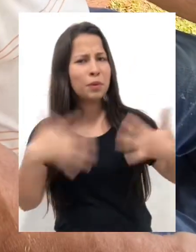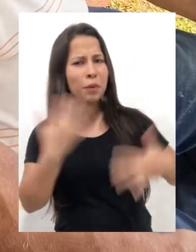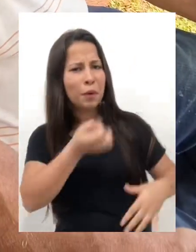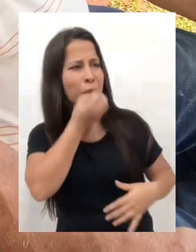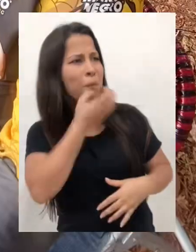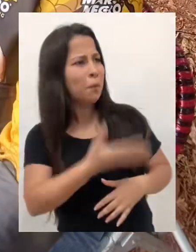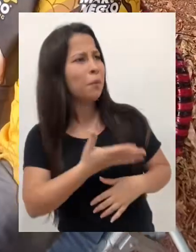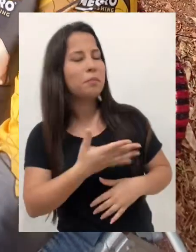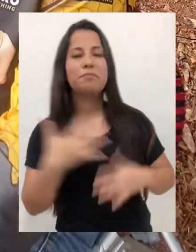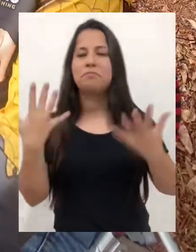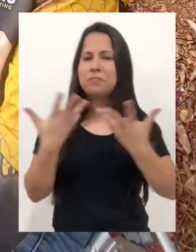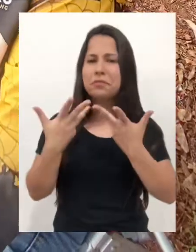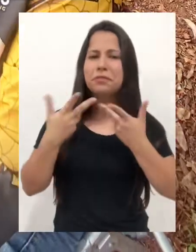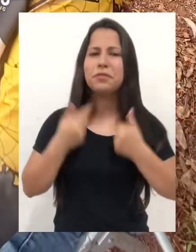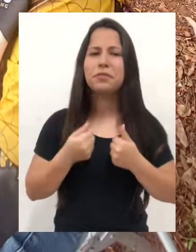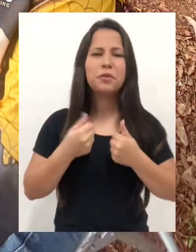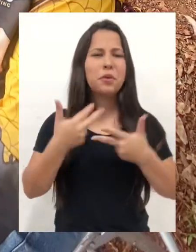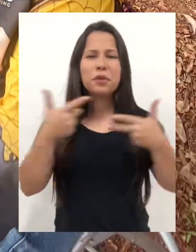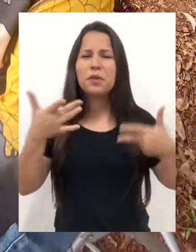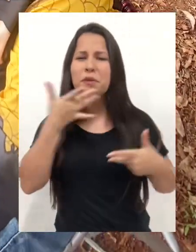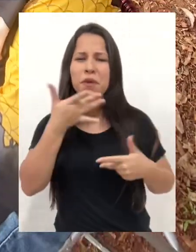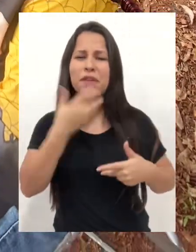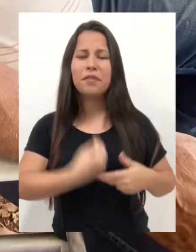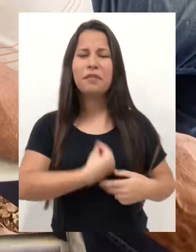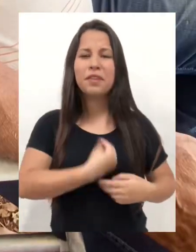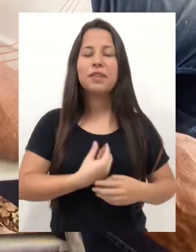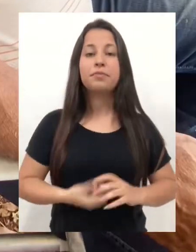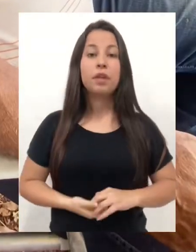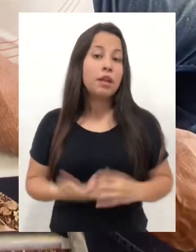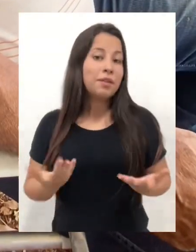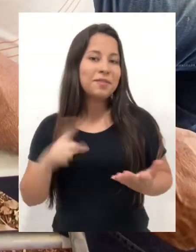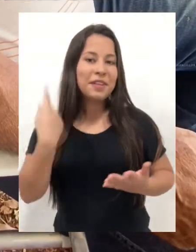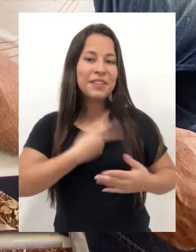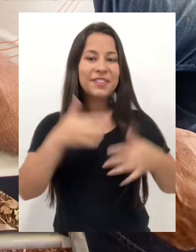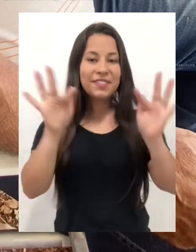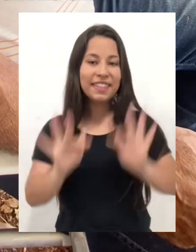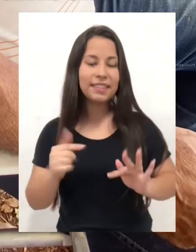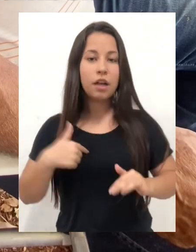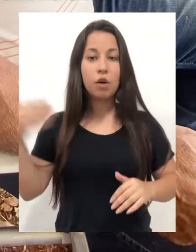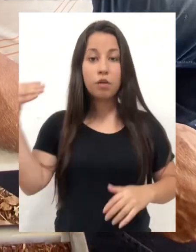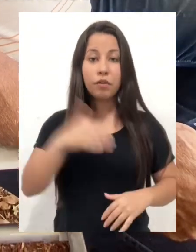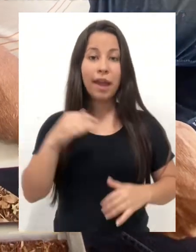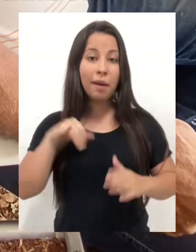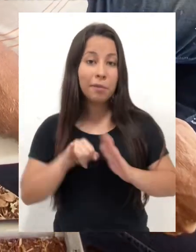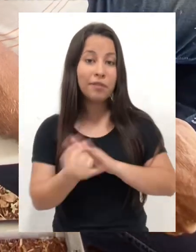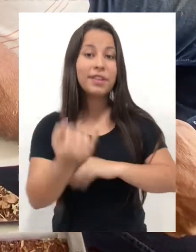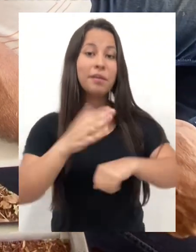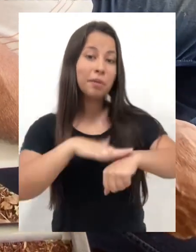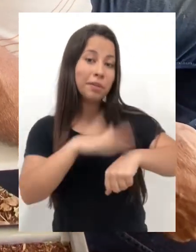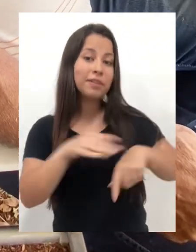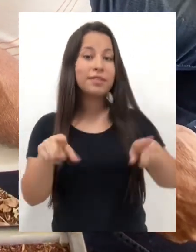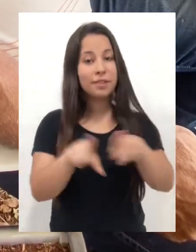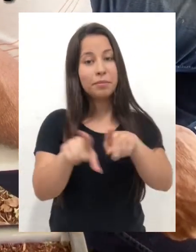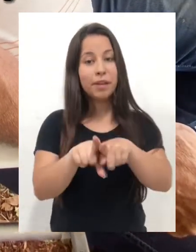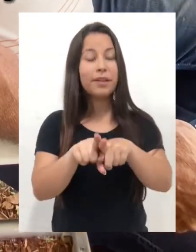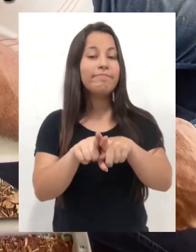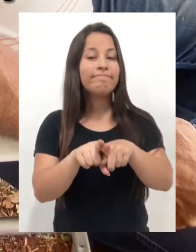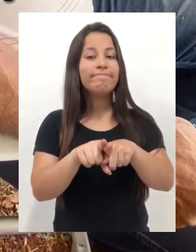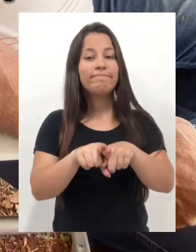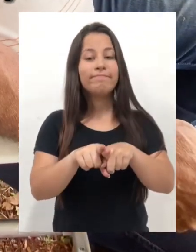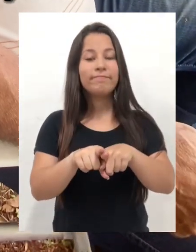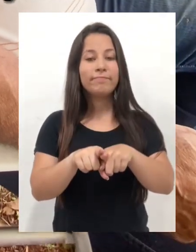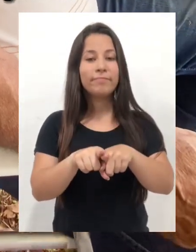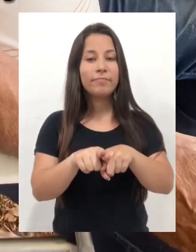Muito bom! Maravilhoso! Coisa mais gostosa da vida. Nós estamos felizes e eu vim aproveitar esse momento também pra,